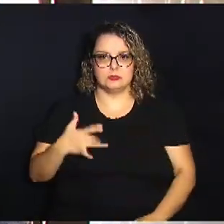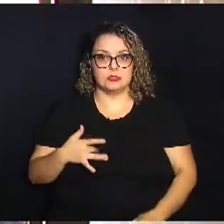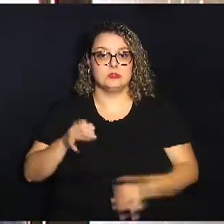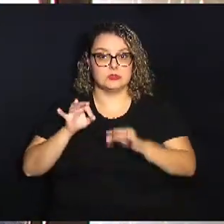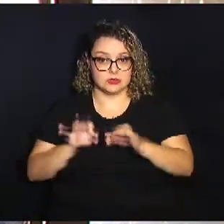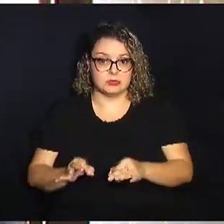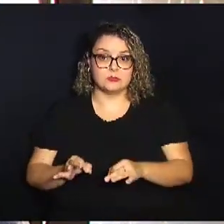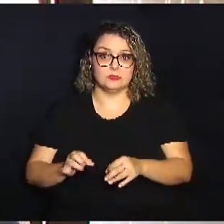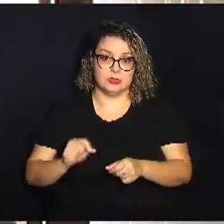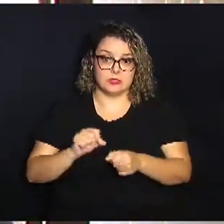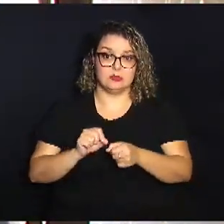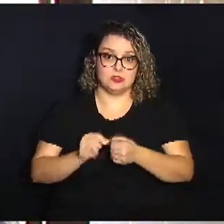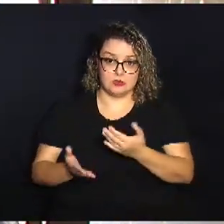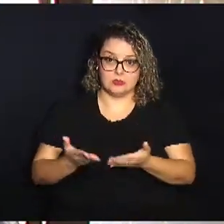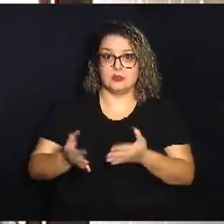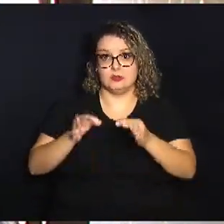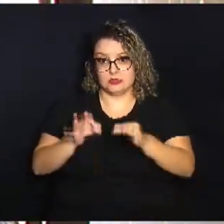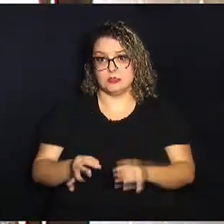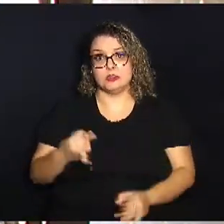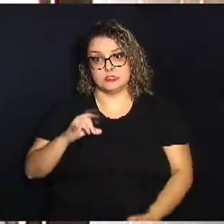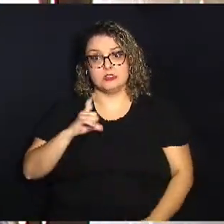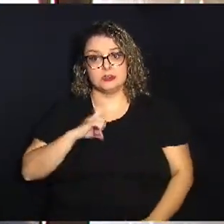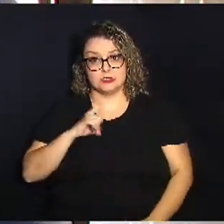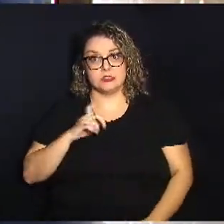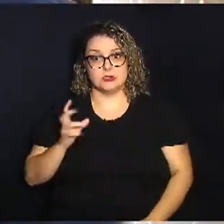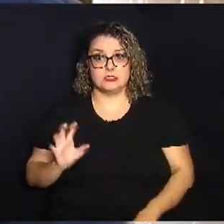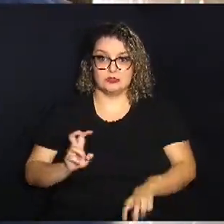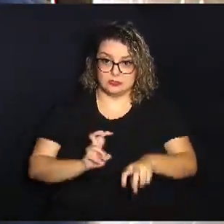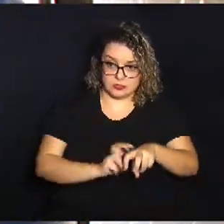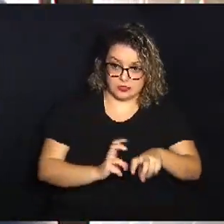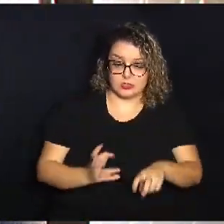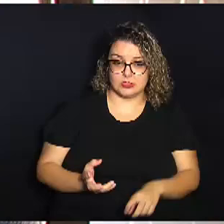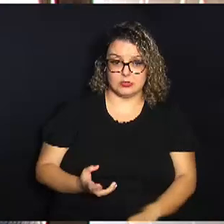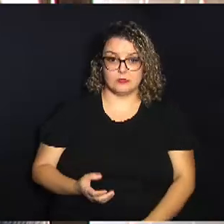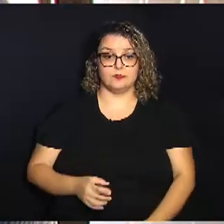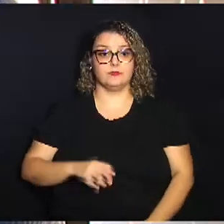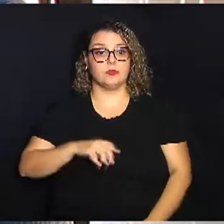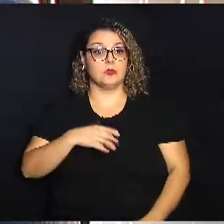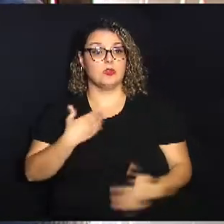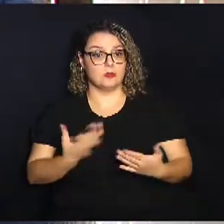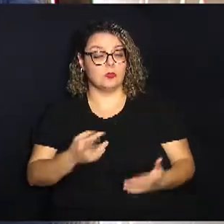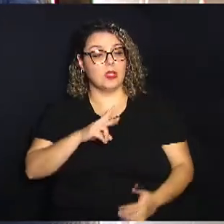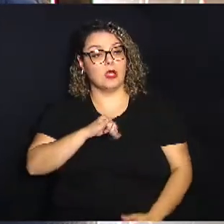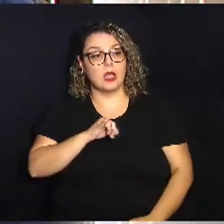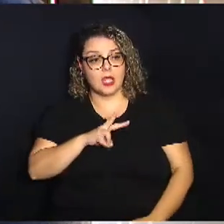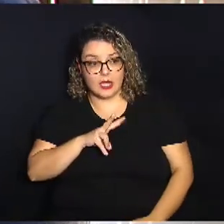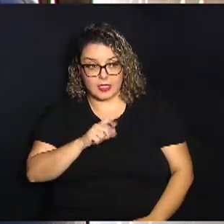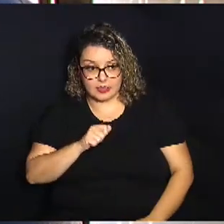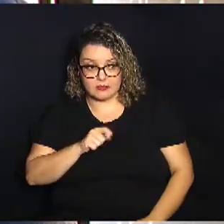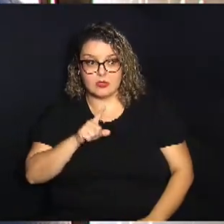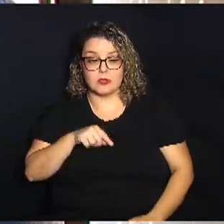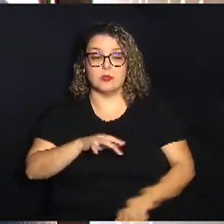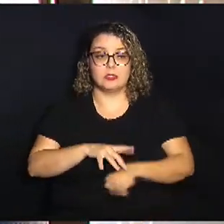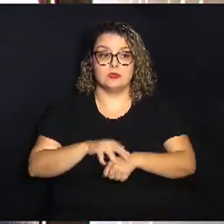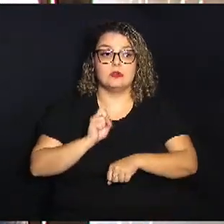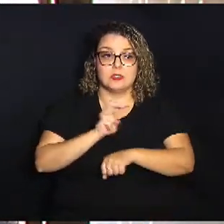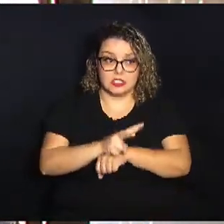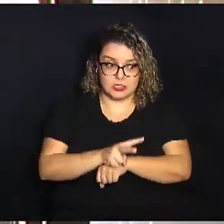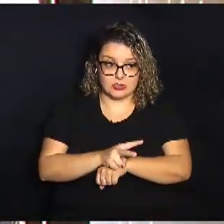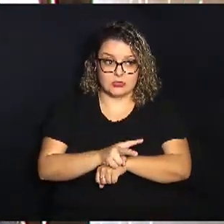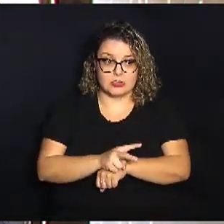para ser feito o tratamento adequado, se teve essa exposição. Bom, vamos lá. A raiva, então, é uma doença viral que acomete